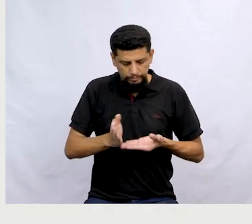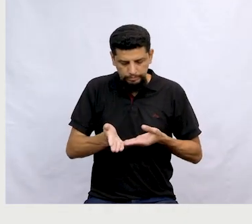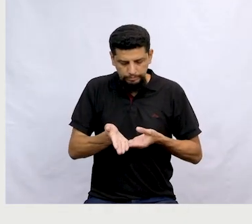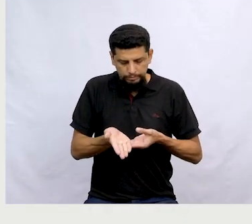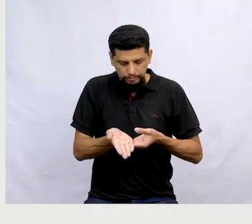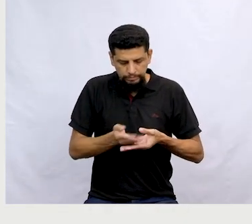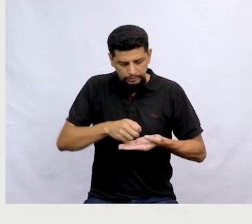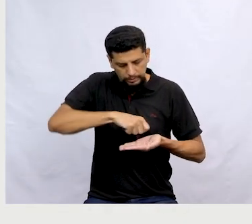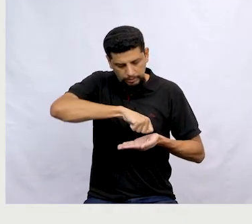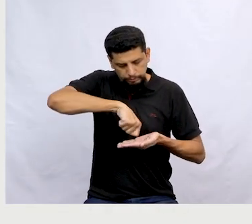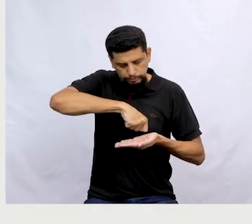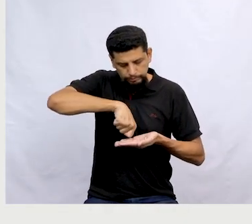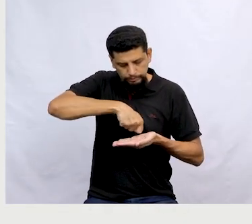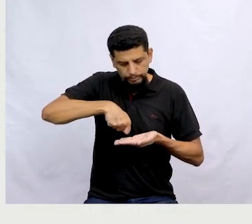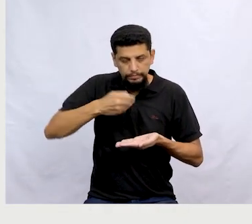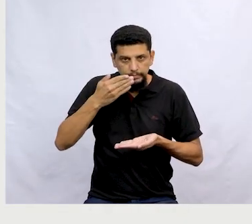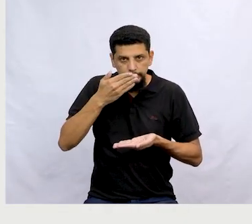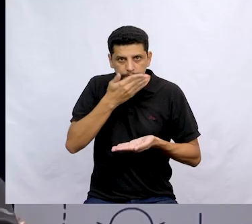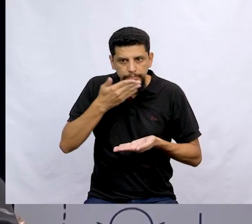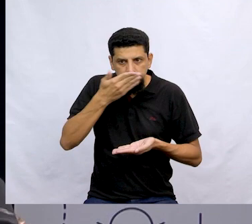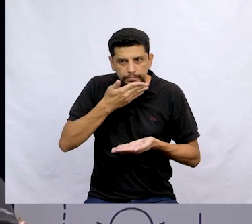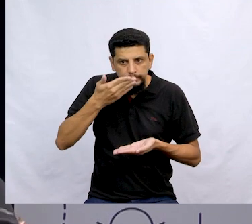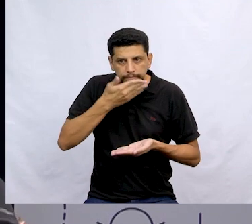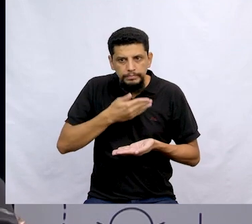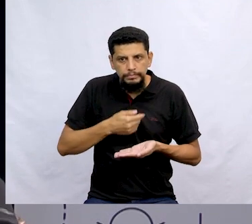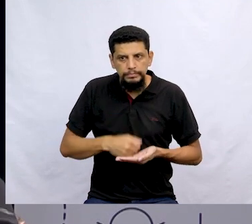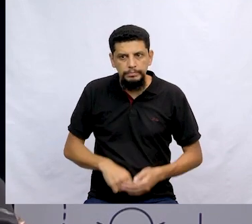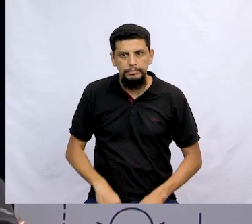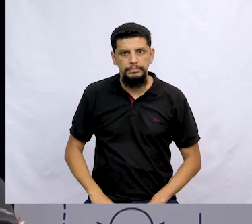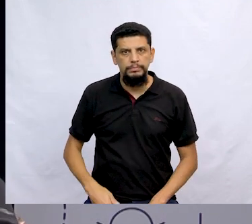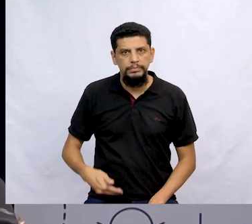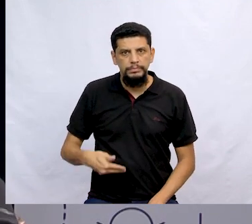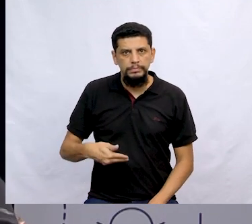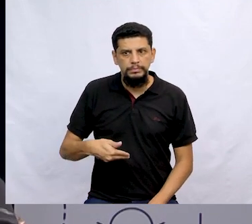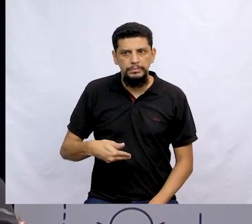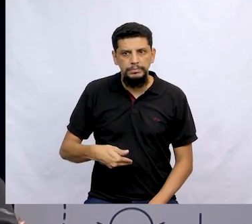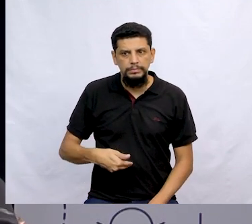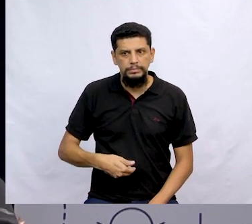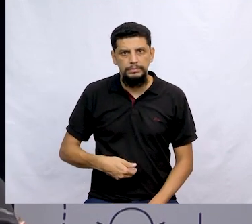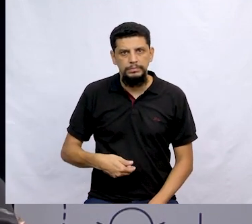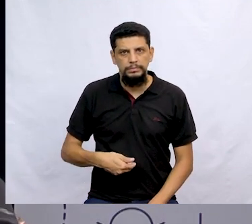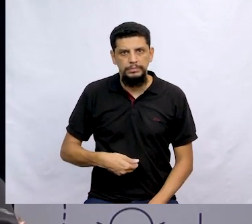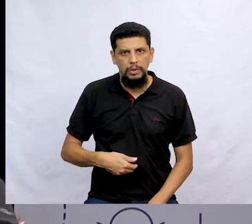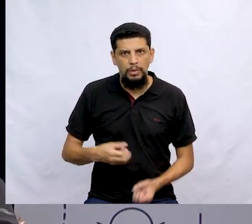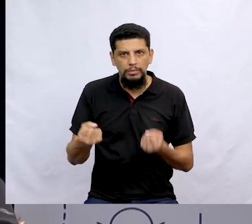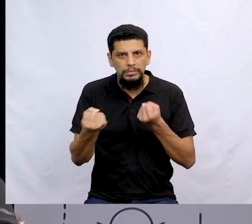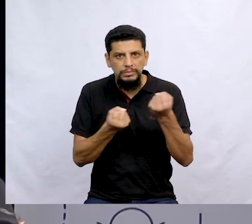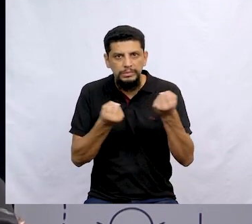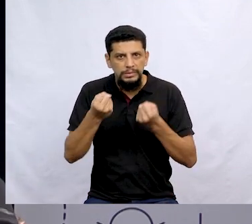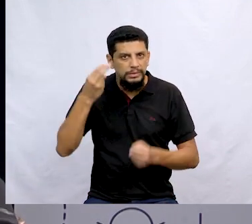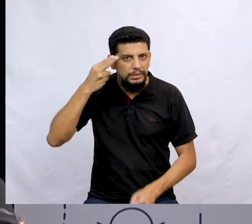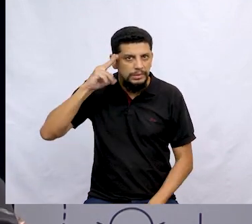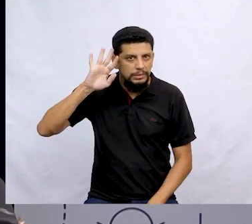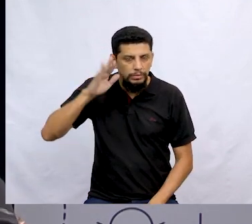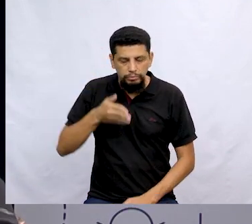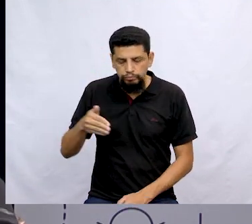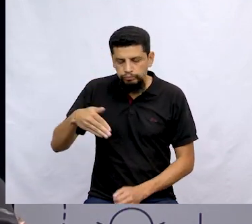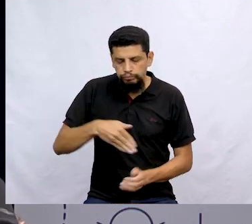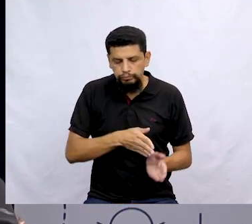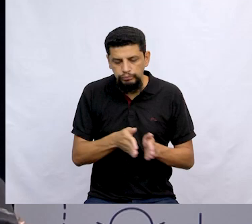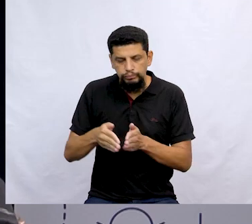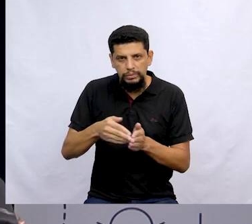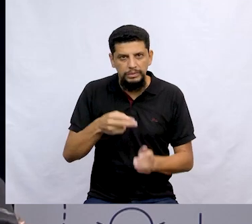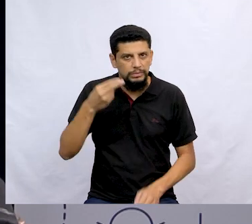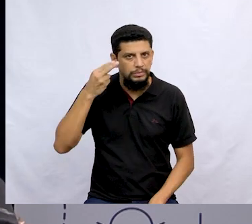conhece o sonho? Quem já ouviu esse som assim, ó? Olha aí, freguesia, é o carro do sonho que está passando.